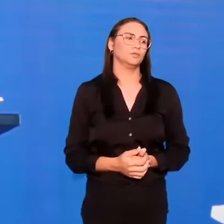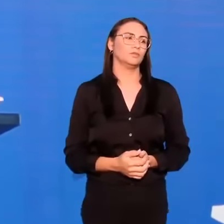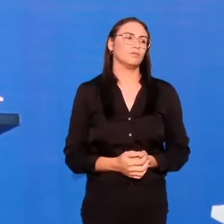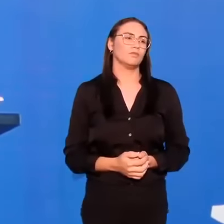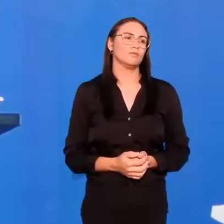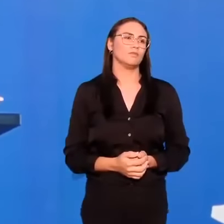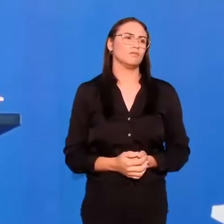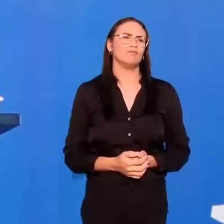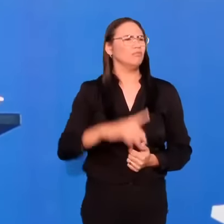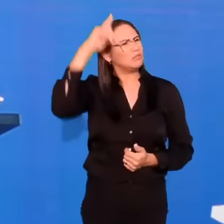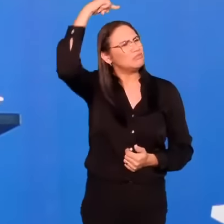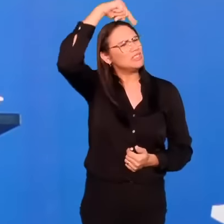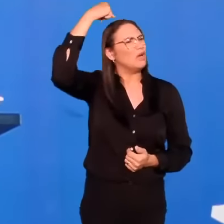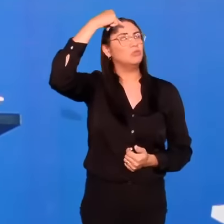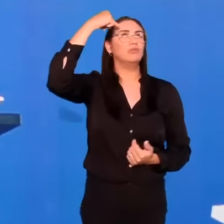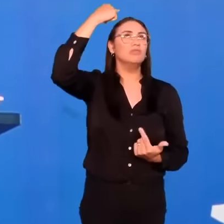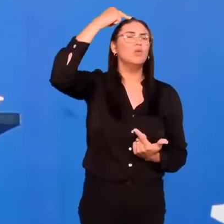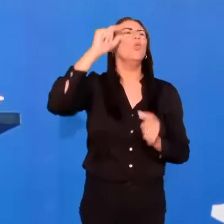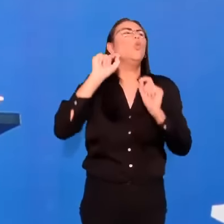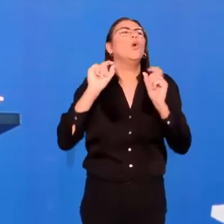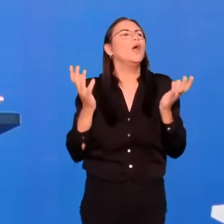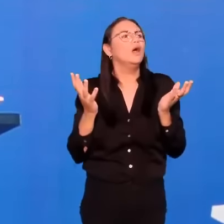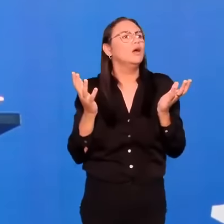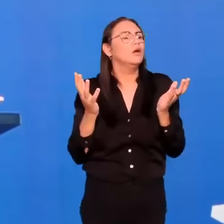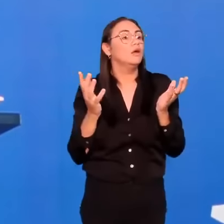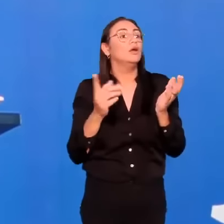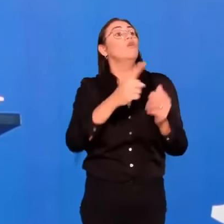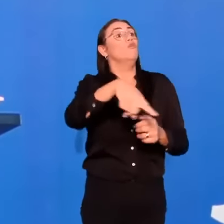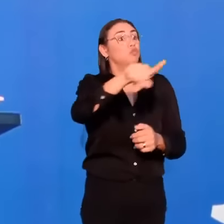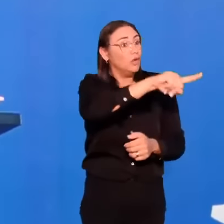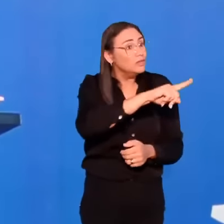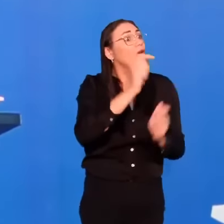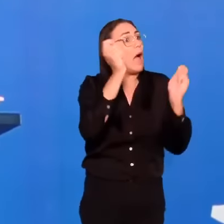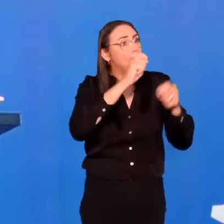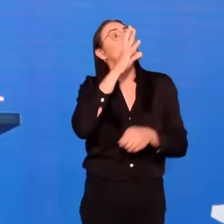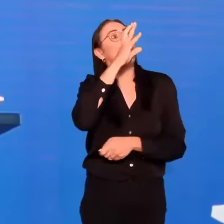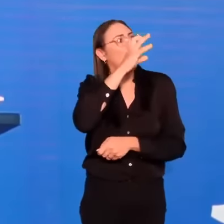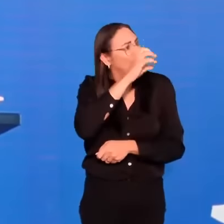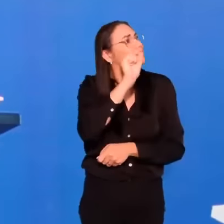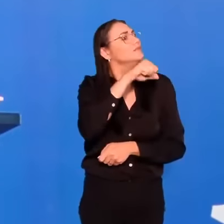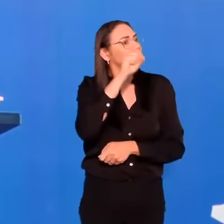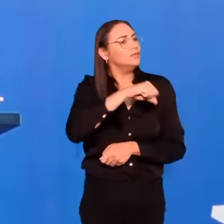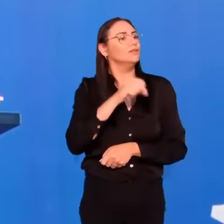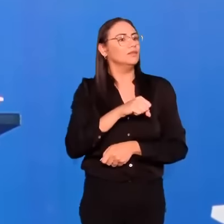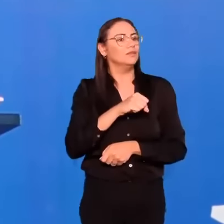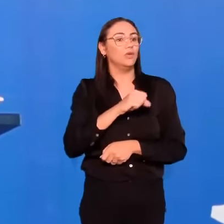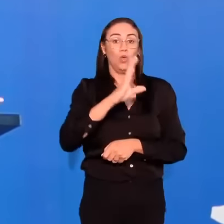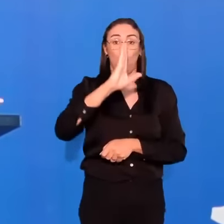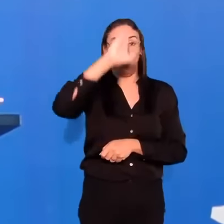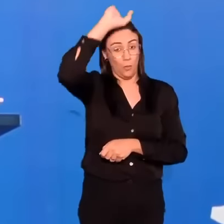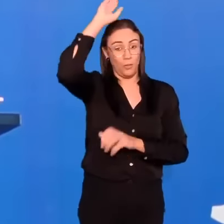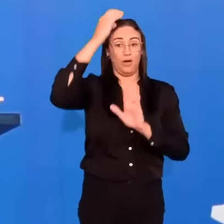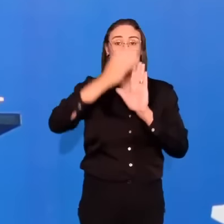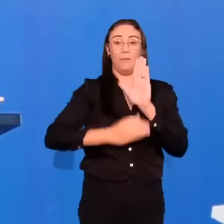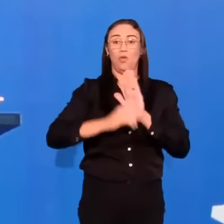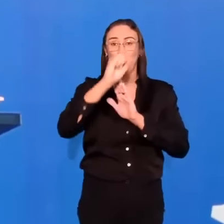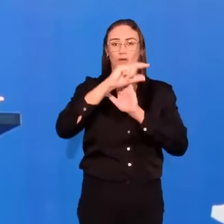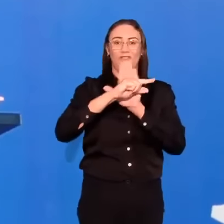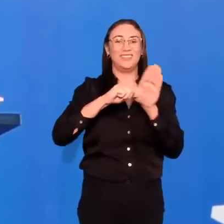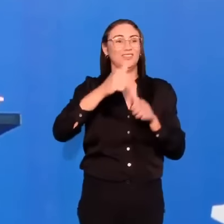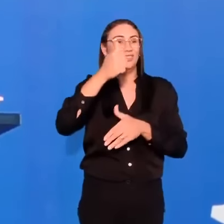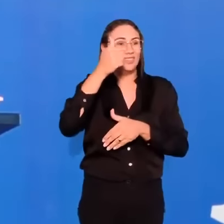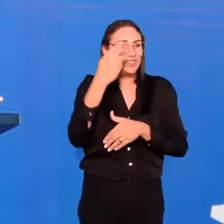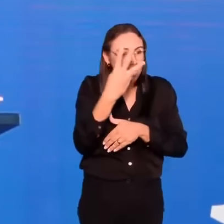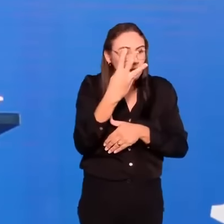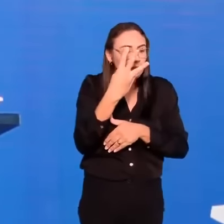O que que é isso irmãos? Vocês podem resistir a esses desejos. Romanos 8.13 Se pelo Espírito,